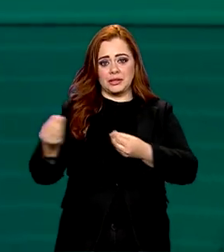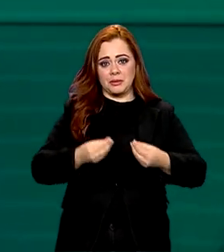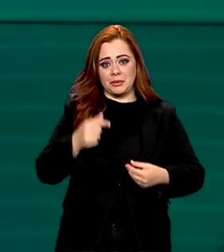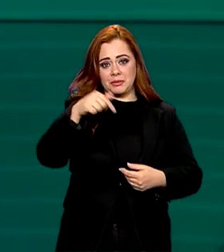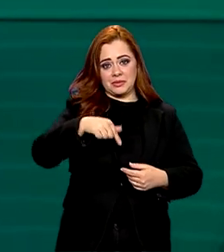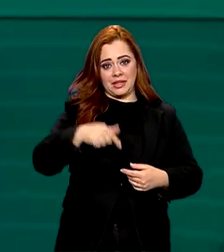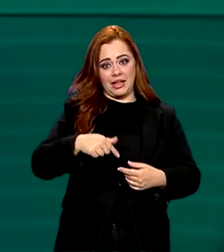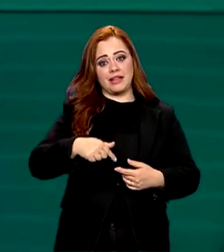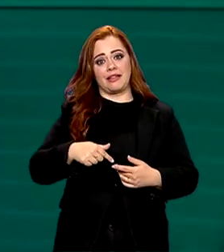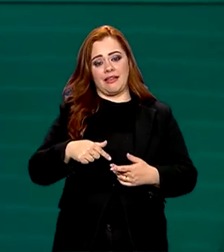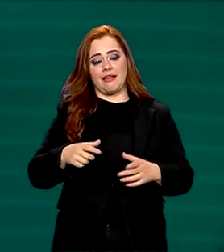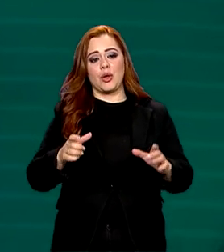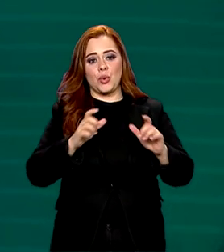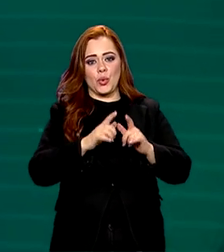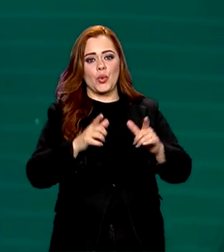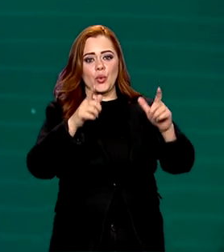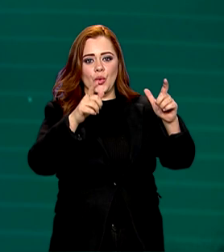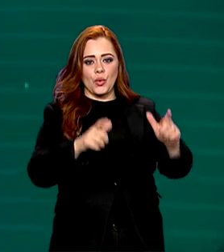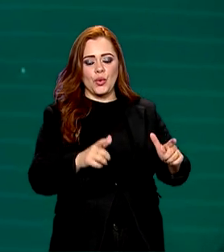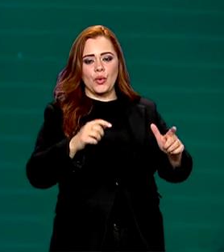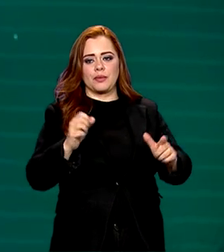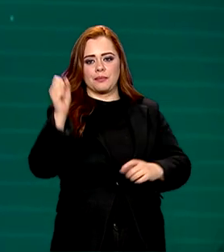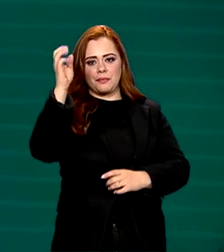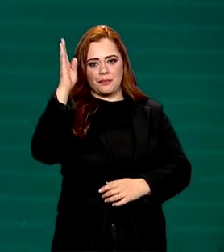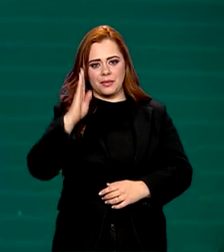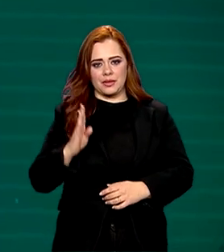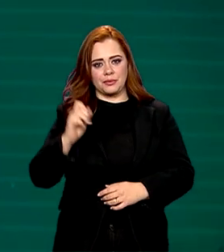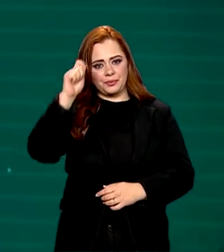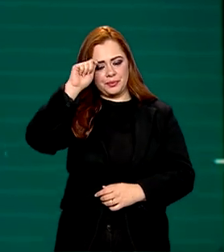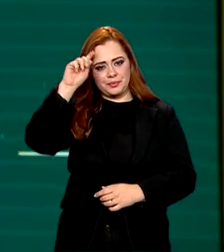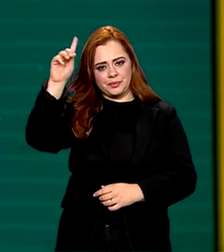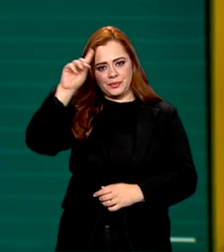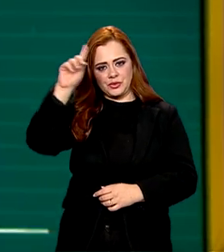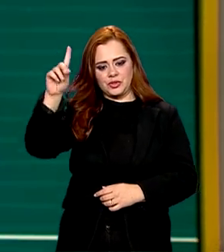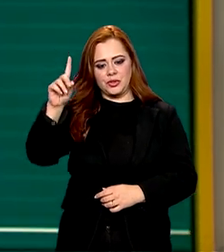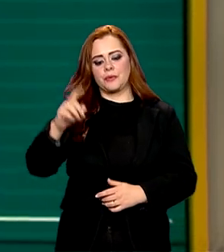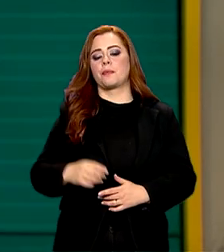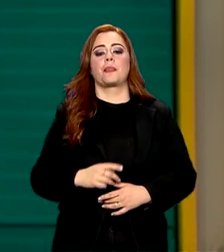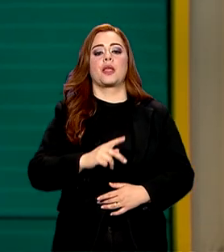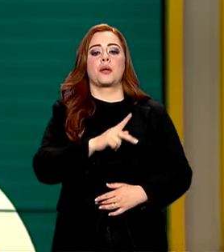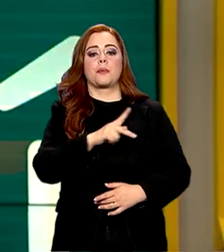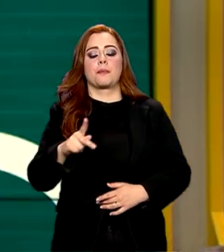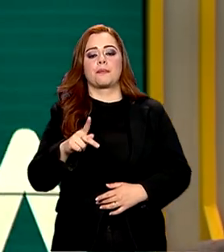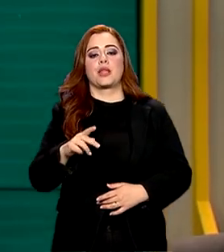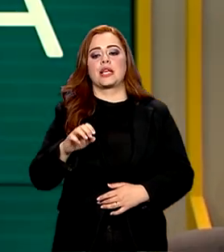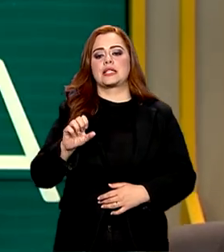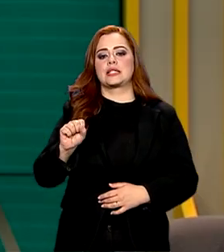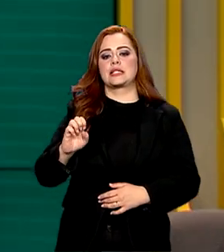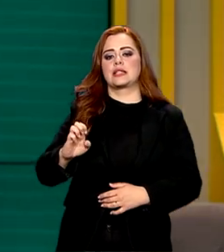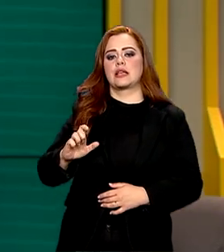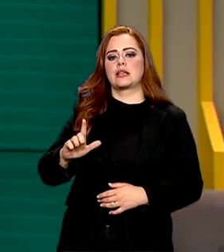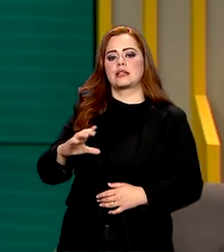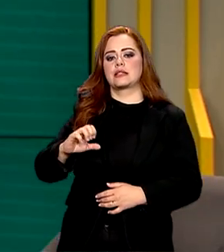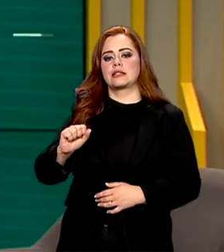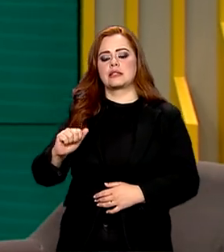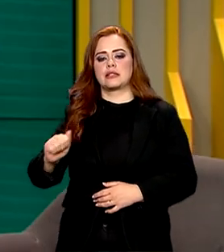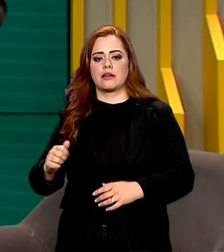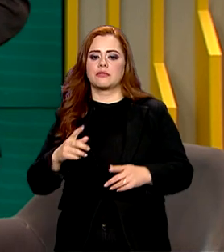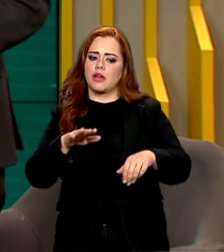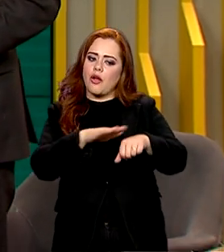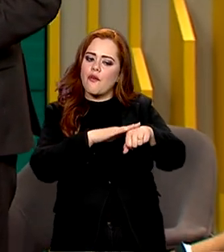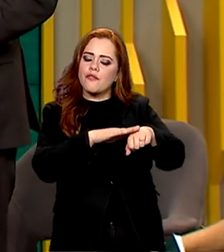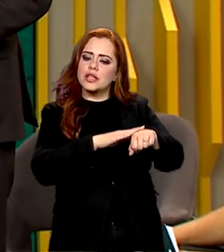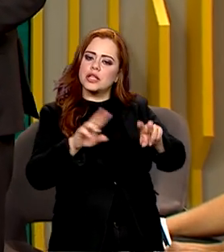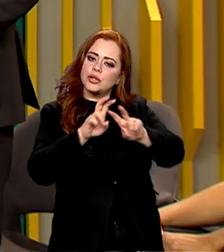em Dia, o economista e presidente do Conselho Regional de Economia, César Bergo, que vai conversar um pouco com a gente sobre esse